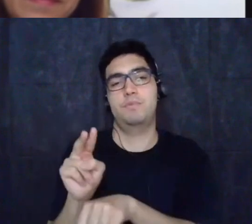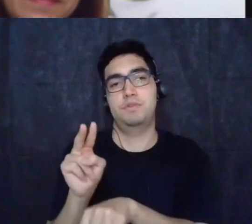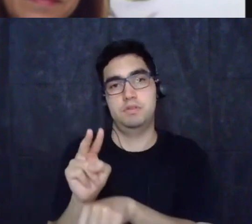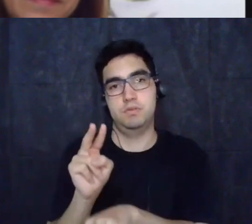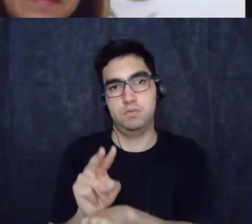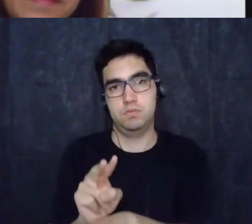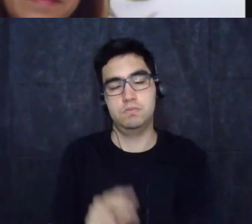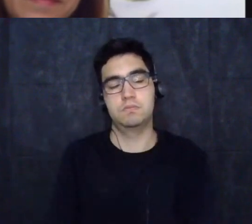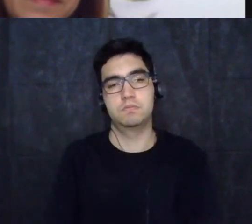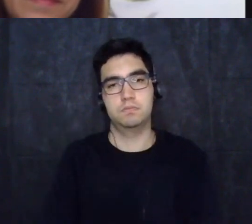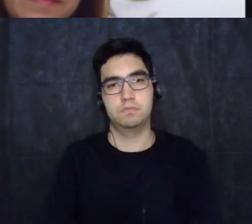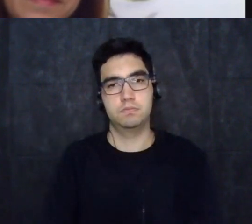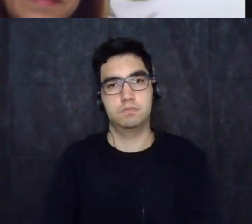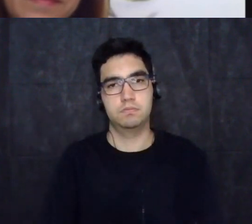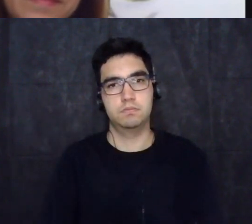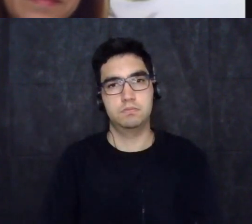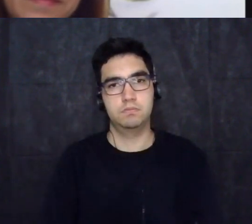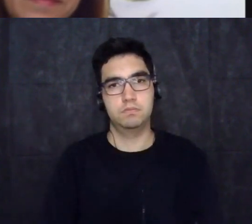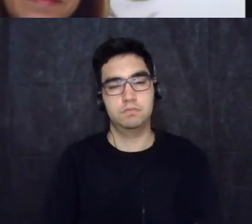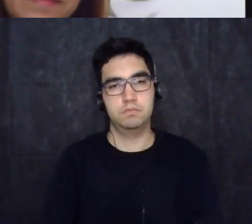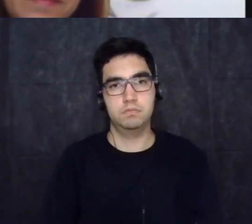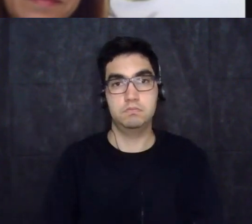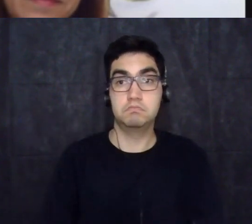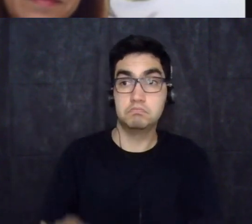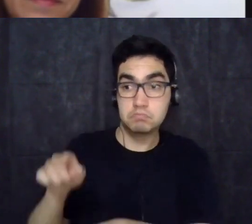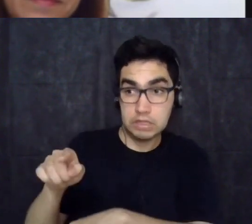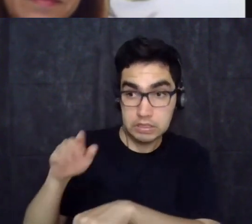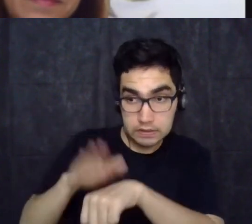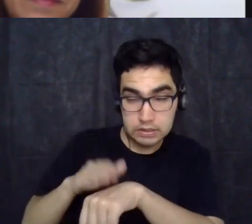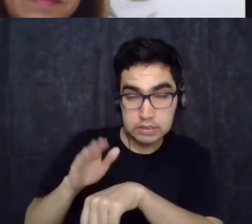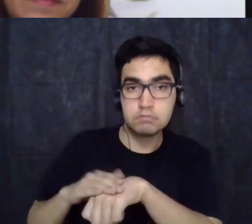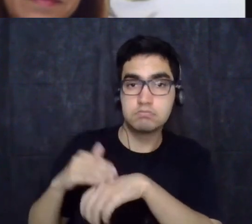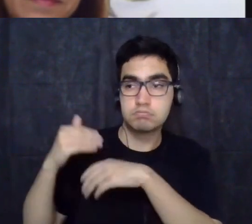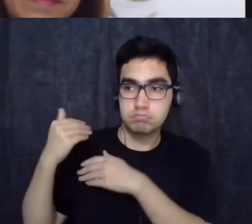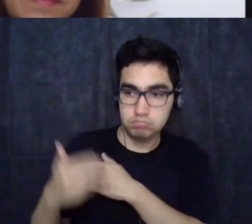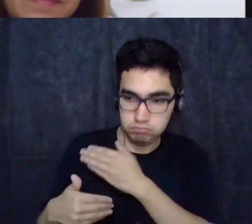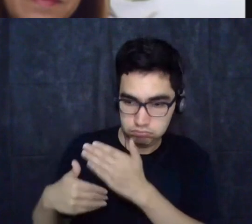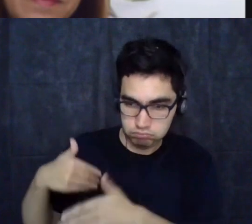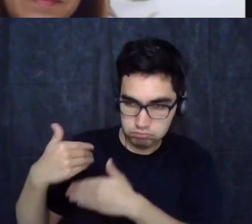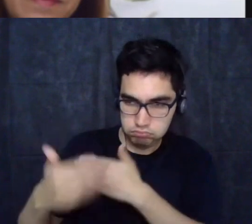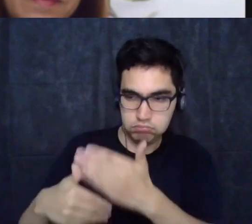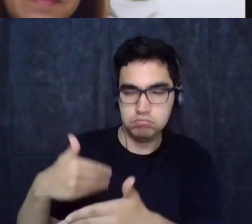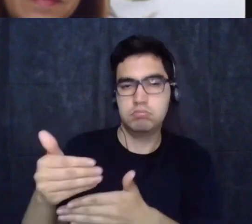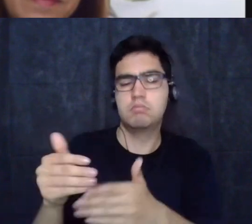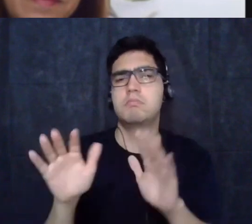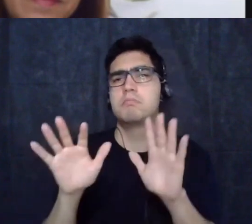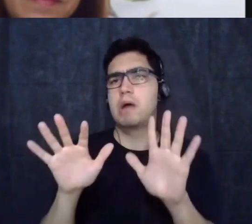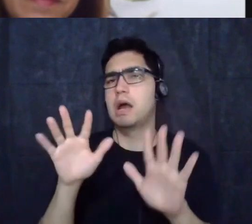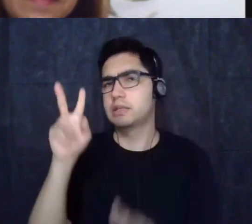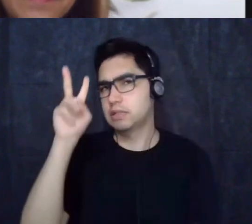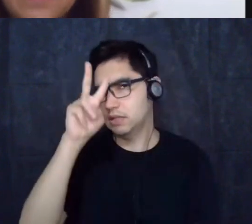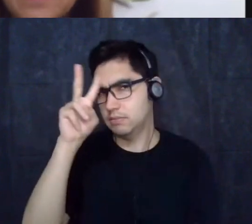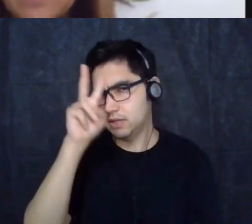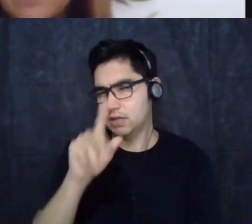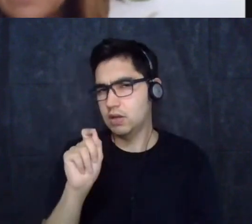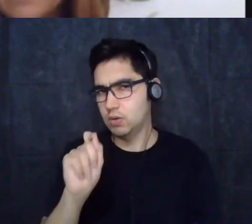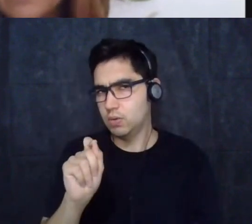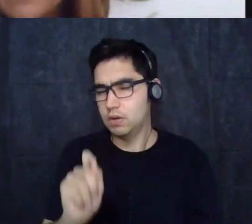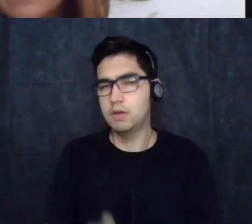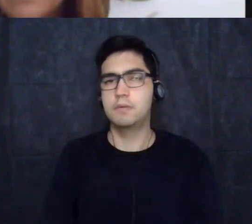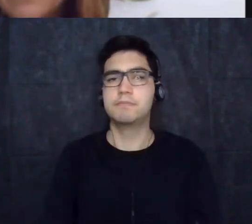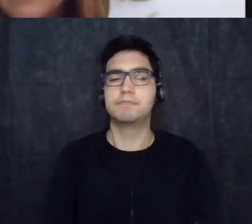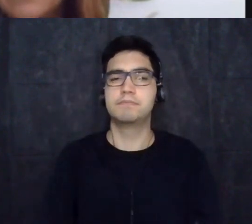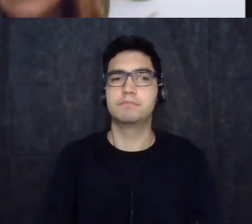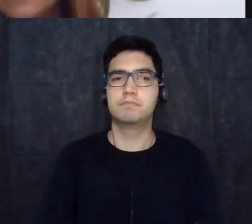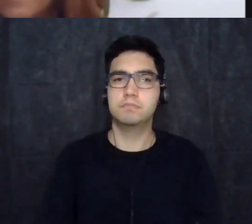a realização dela foi ocorrendo aos poucos mas lembremos o seguinte a luta